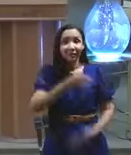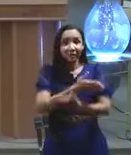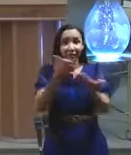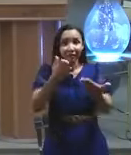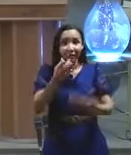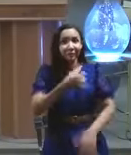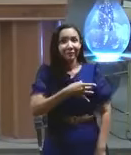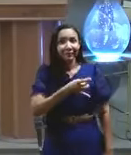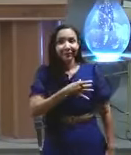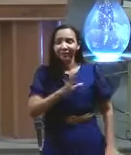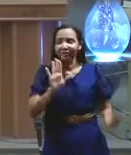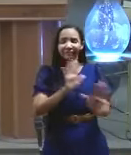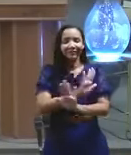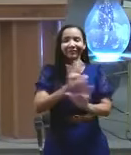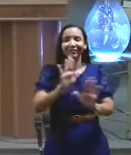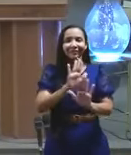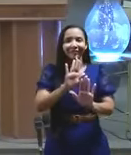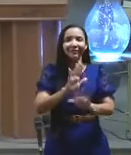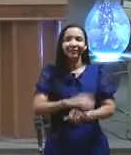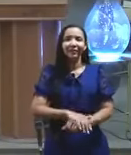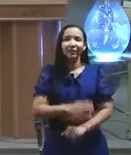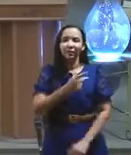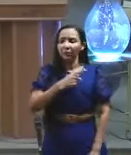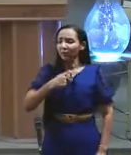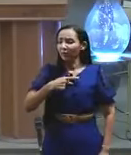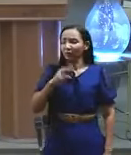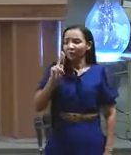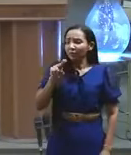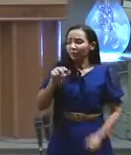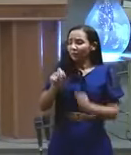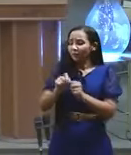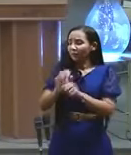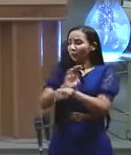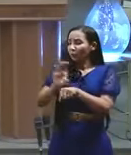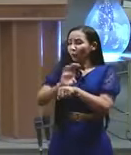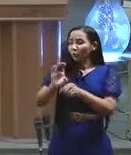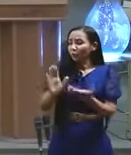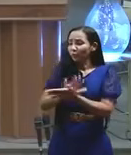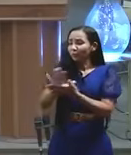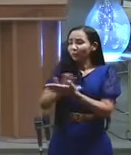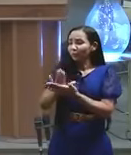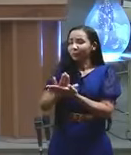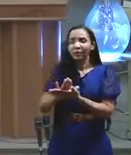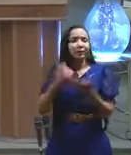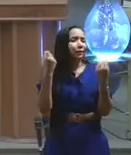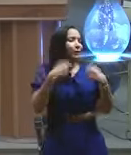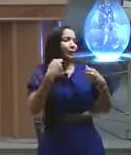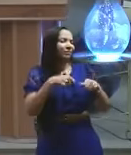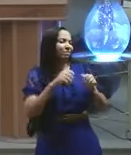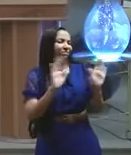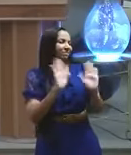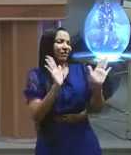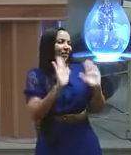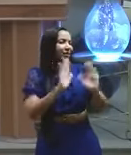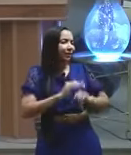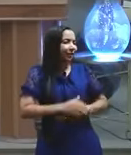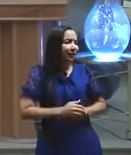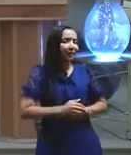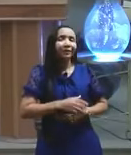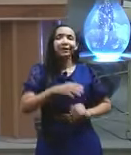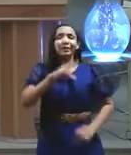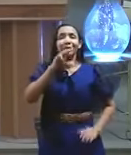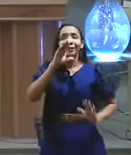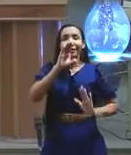pastor, mas eu nunca fiz curso não precisa curso está lá em Marcos 16 16